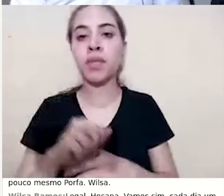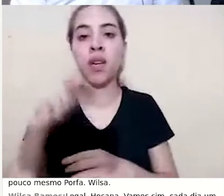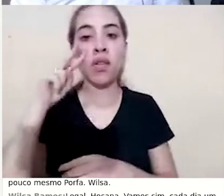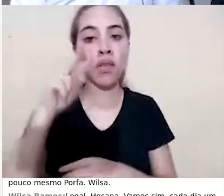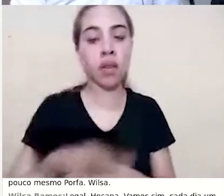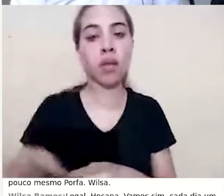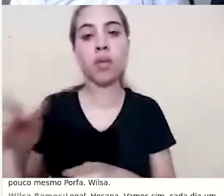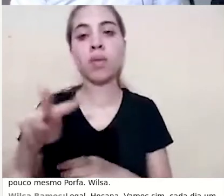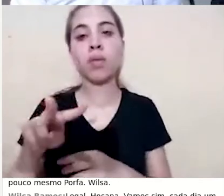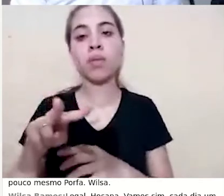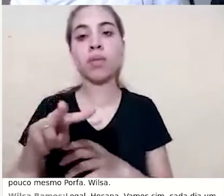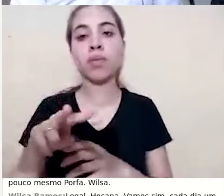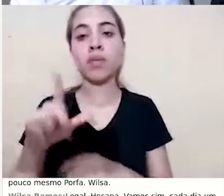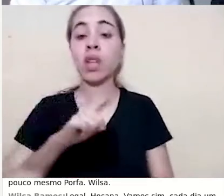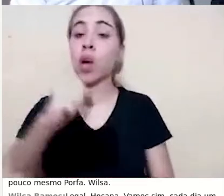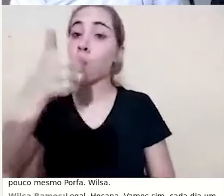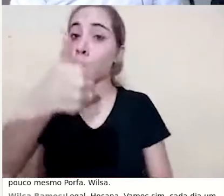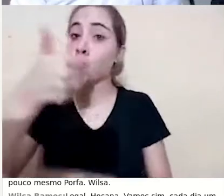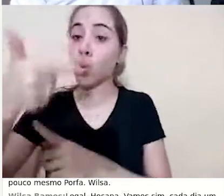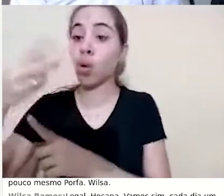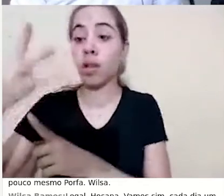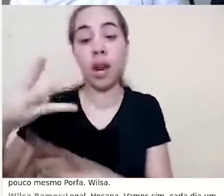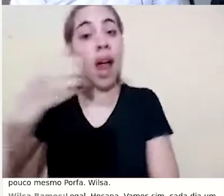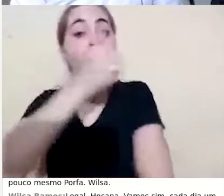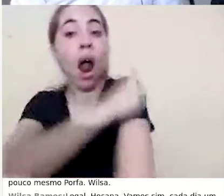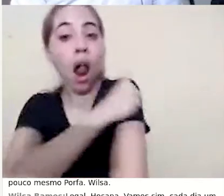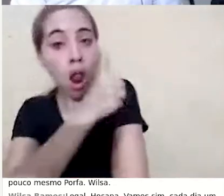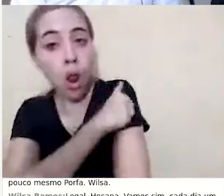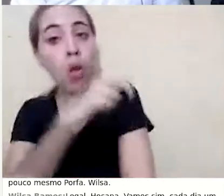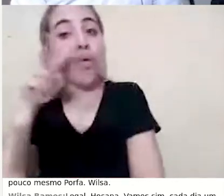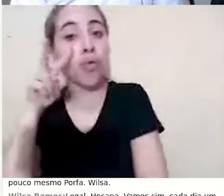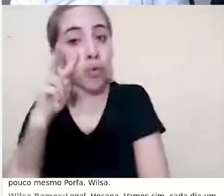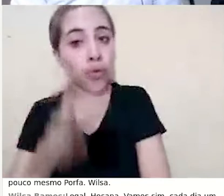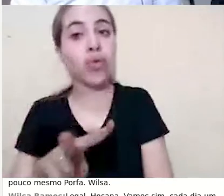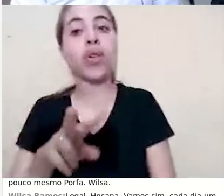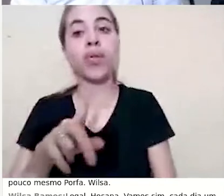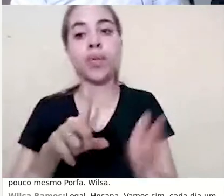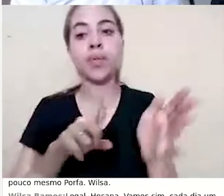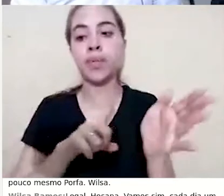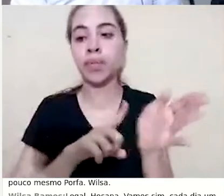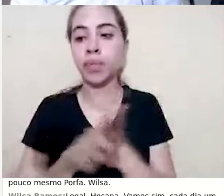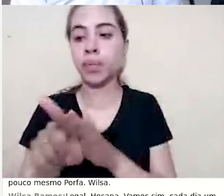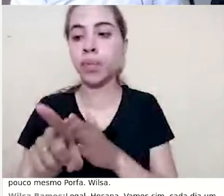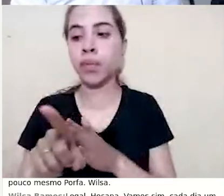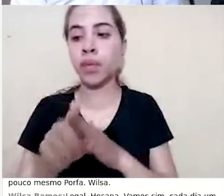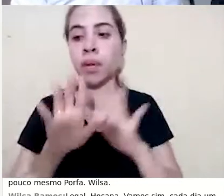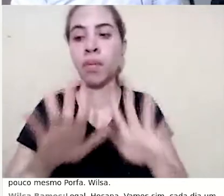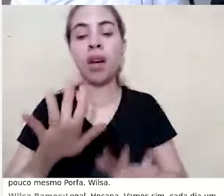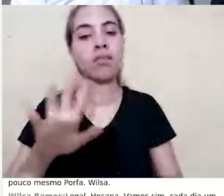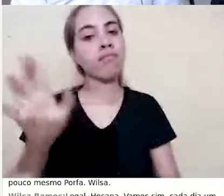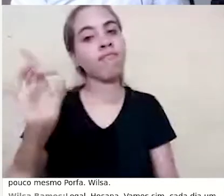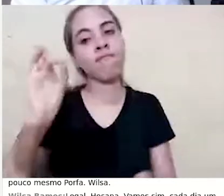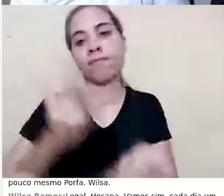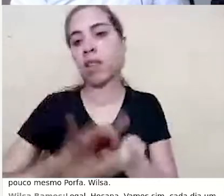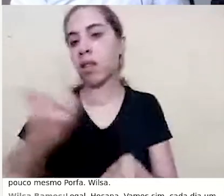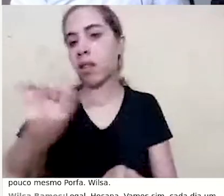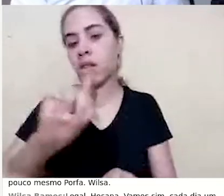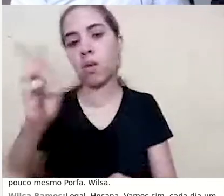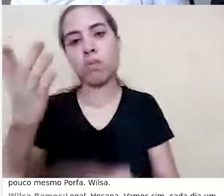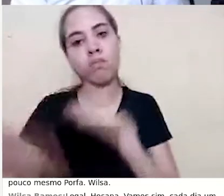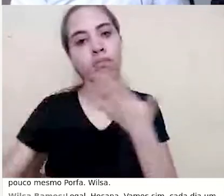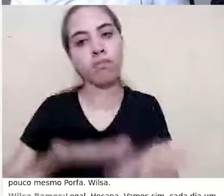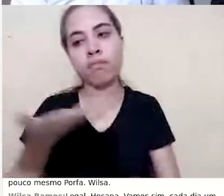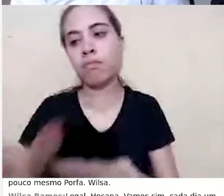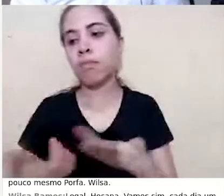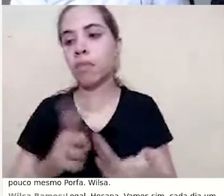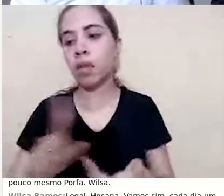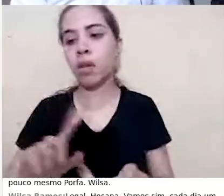eu tenho um, dois, três, quatro alunos que já viram o questionário, mas, de fato, interagiram com o questionário, ou seja,